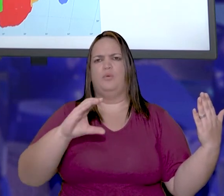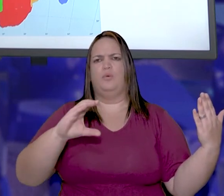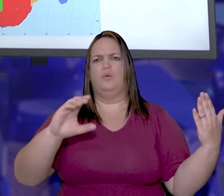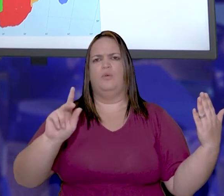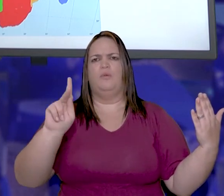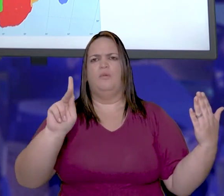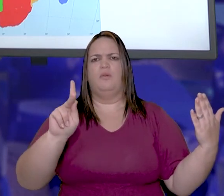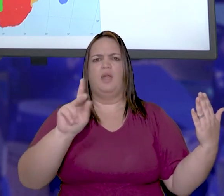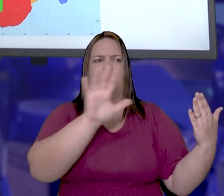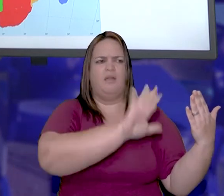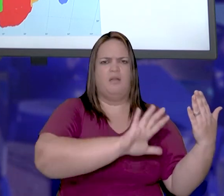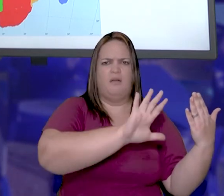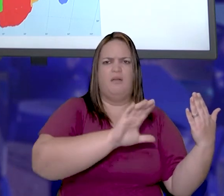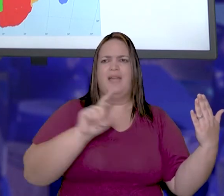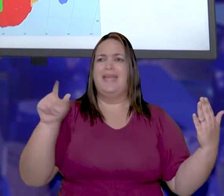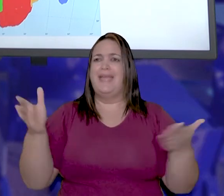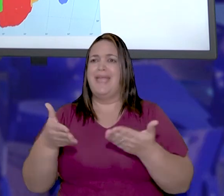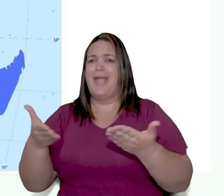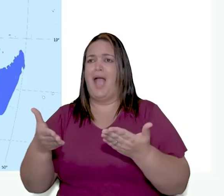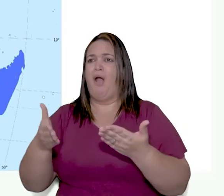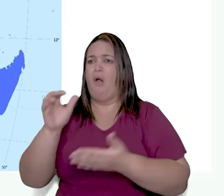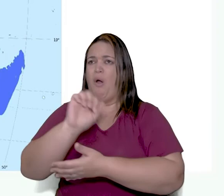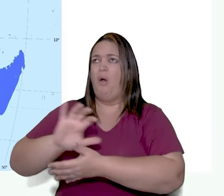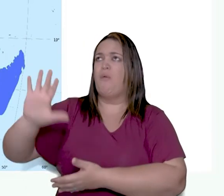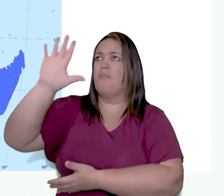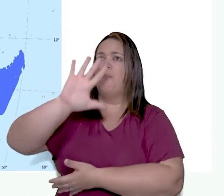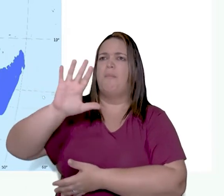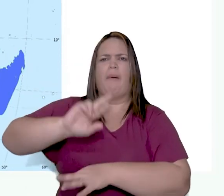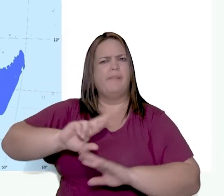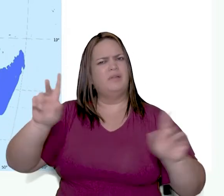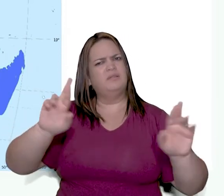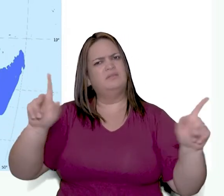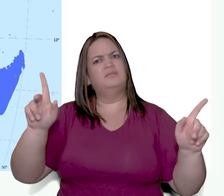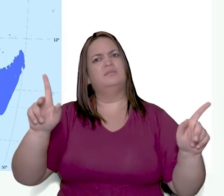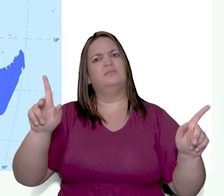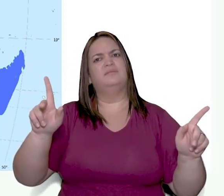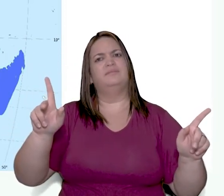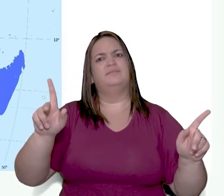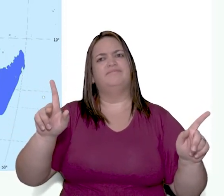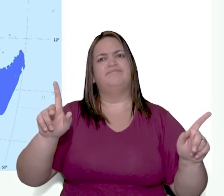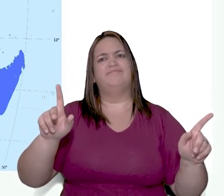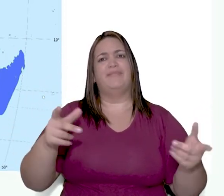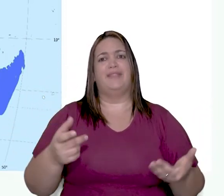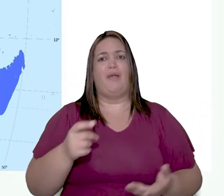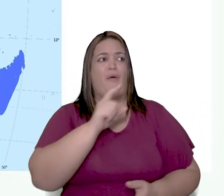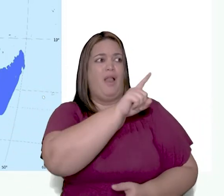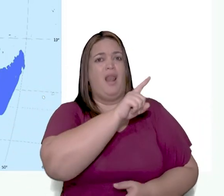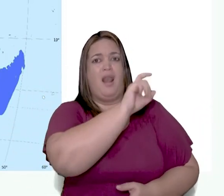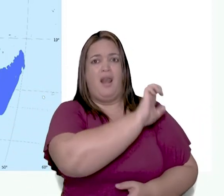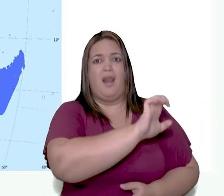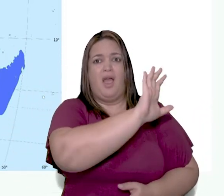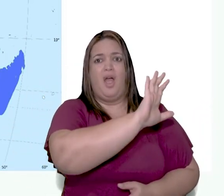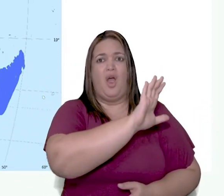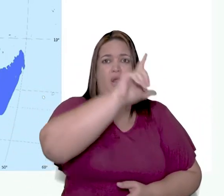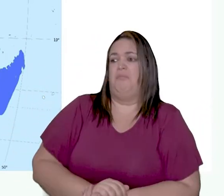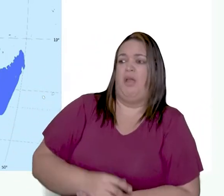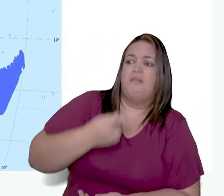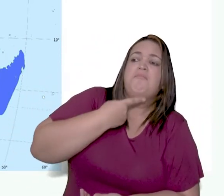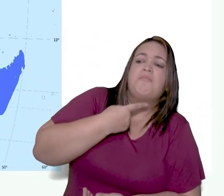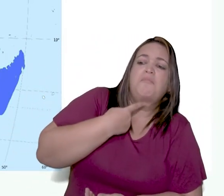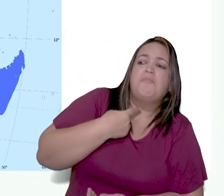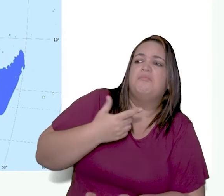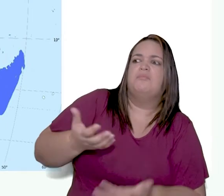Mordoc, o continente africano adquiriu divisões bem diferentes. Ou seja,